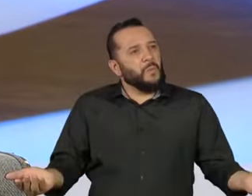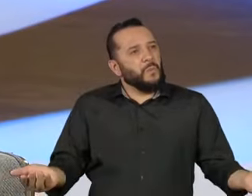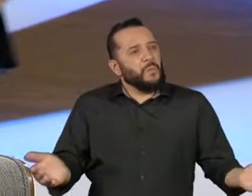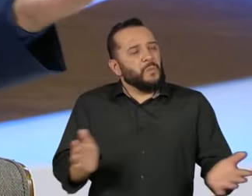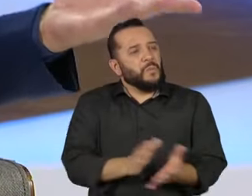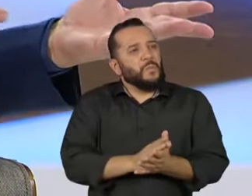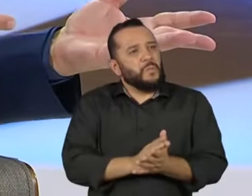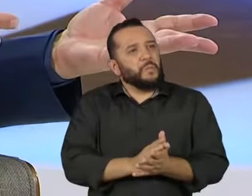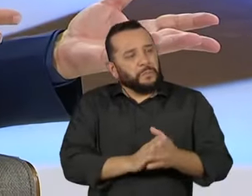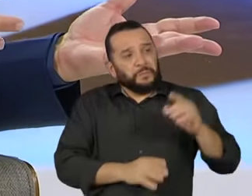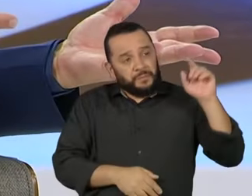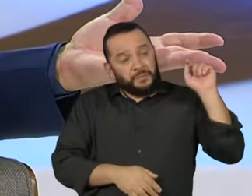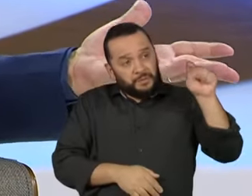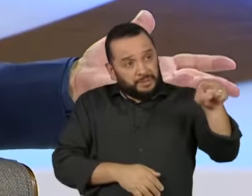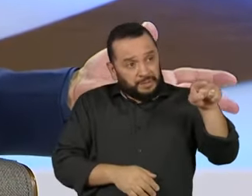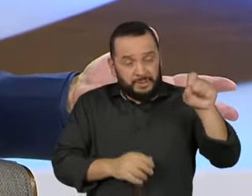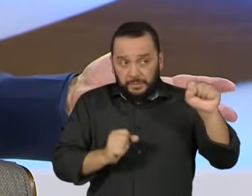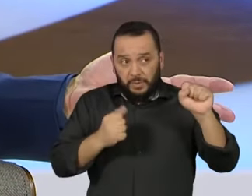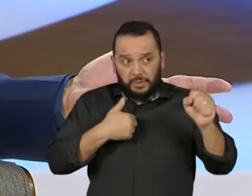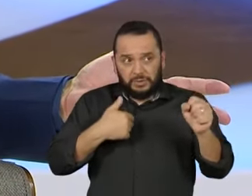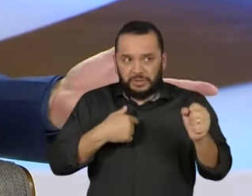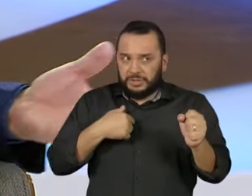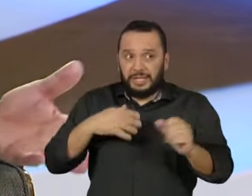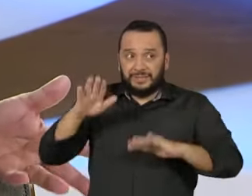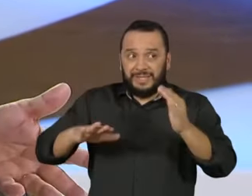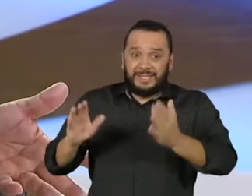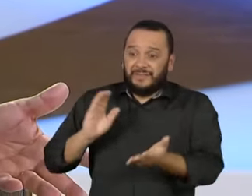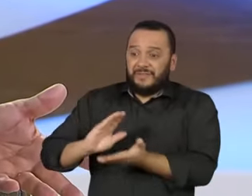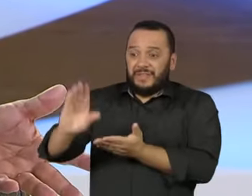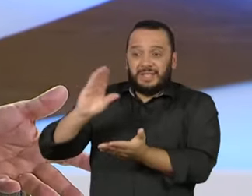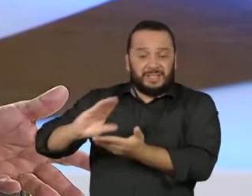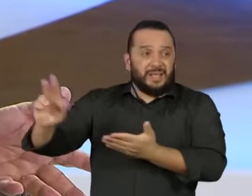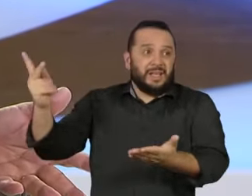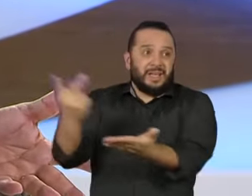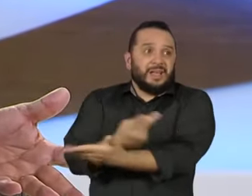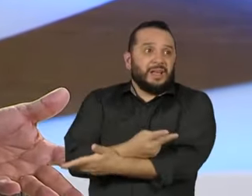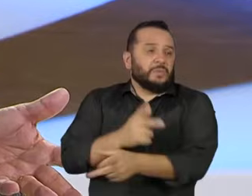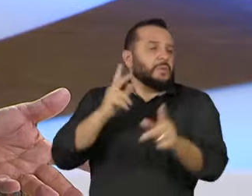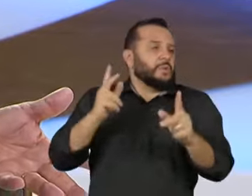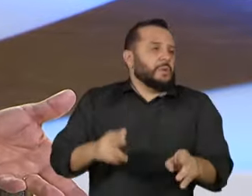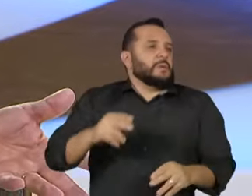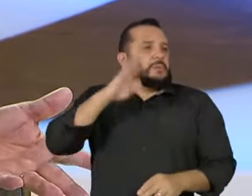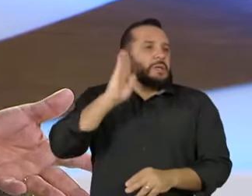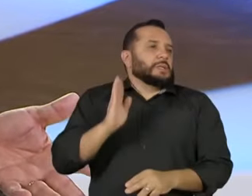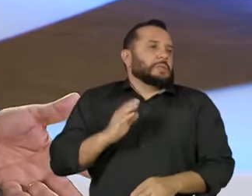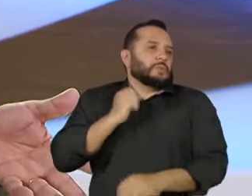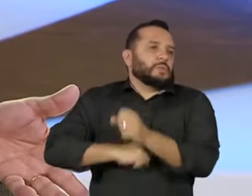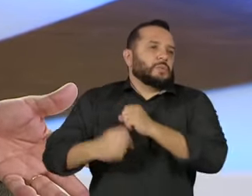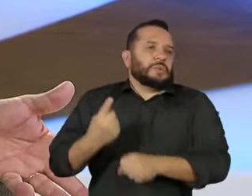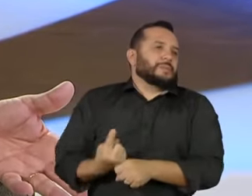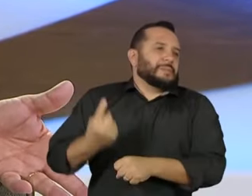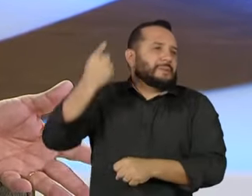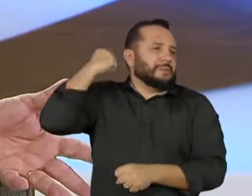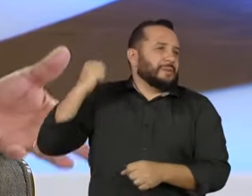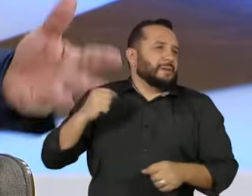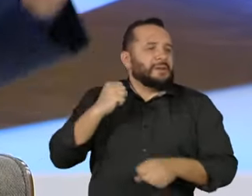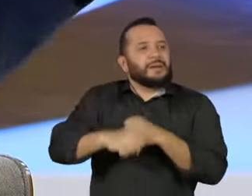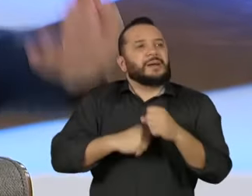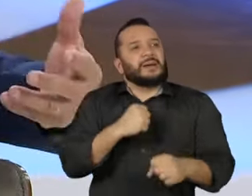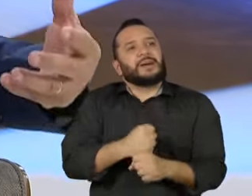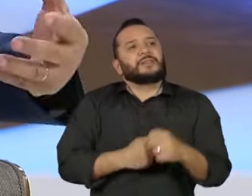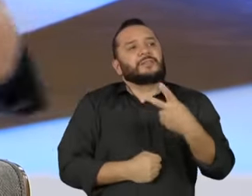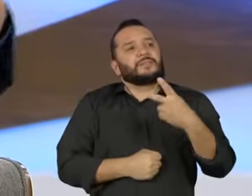assim, você pode financiar as coisas erradas, foi o que o país fez no ano passado. Como é que chega em 2023?